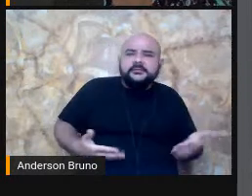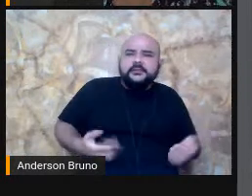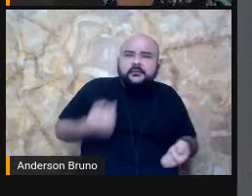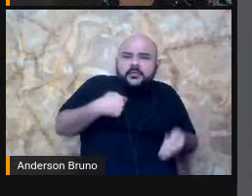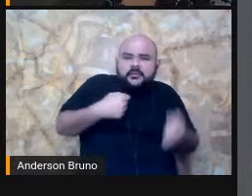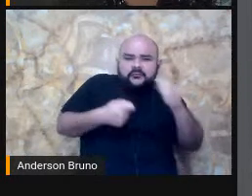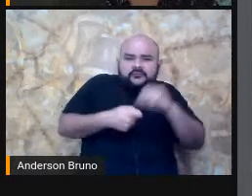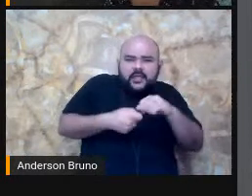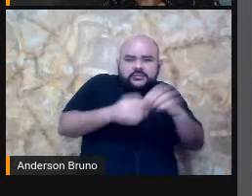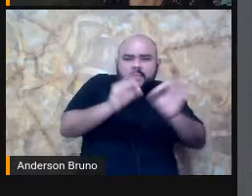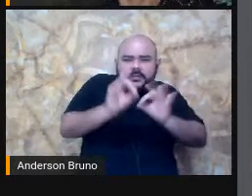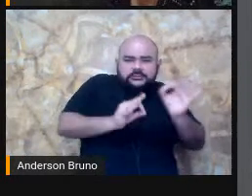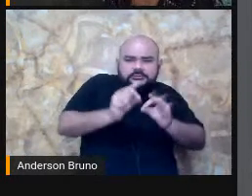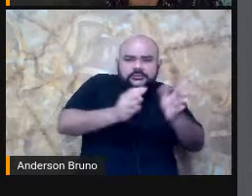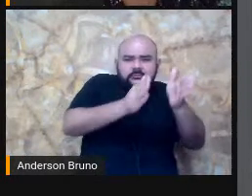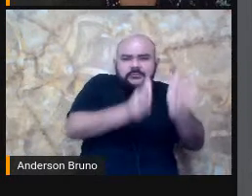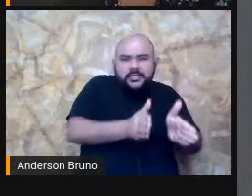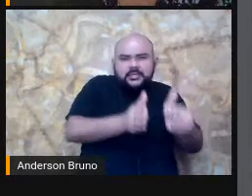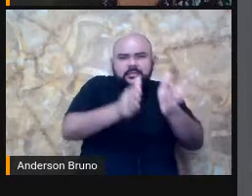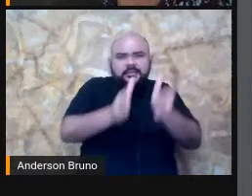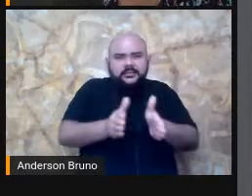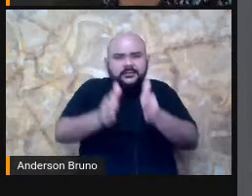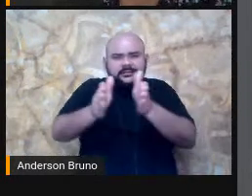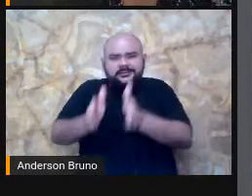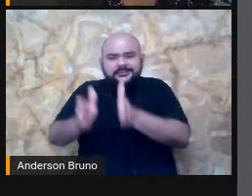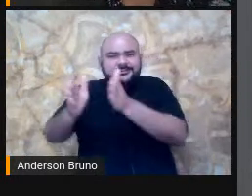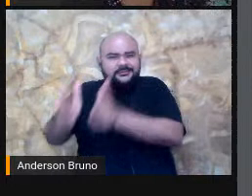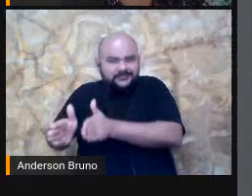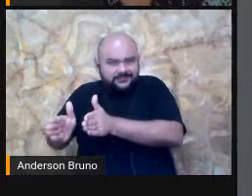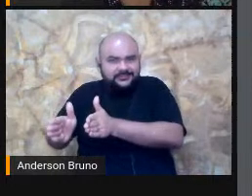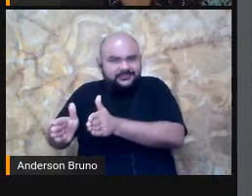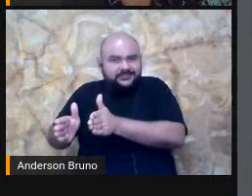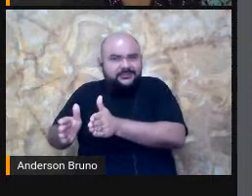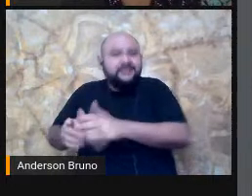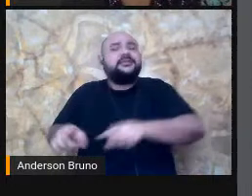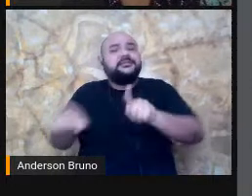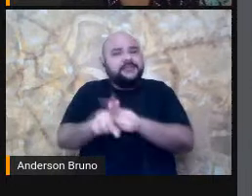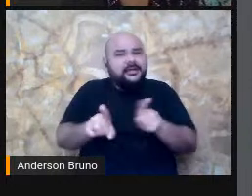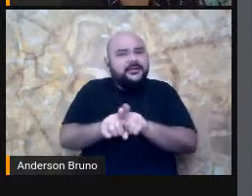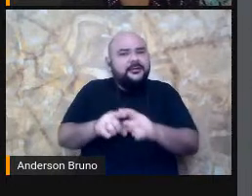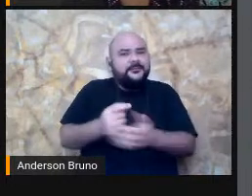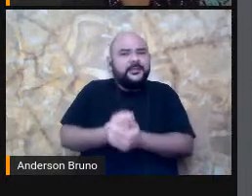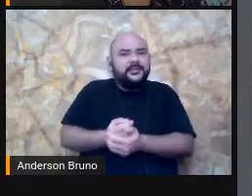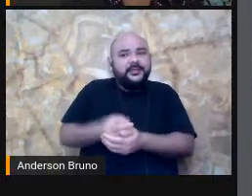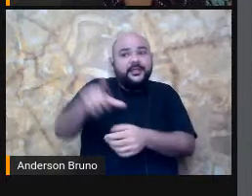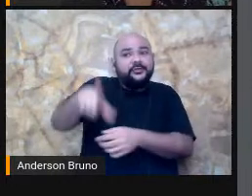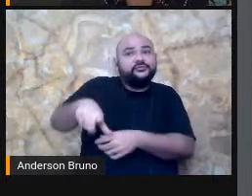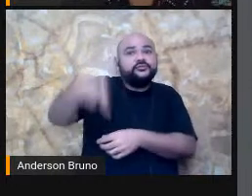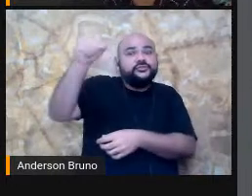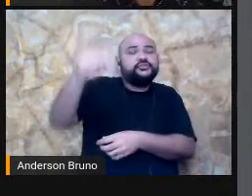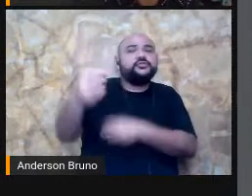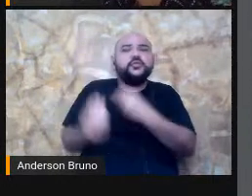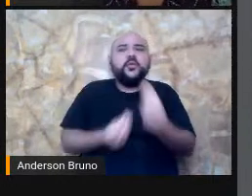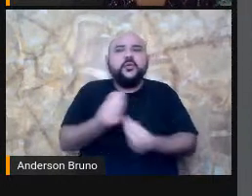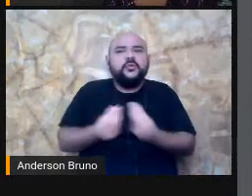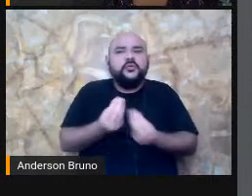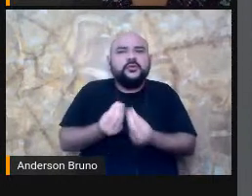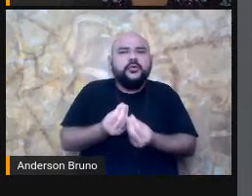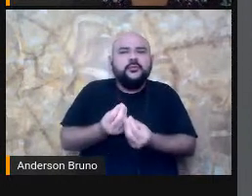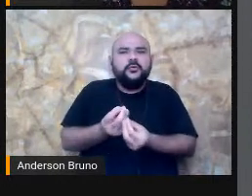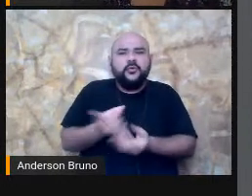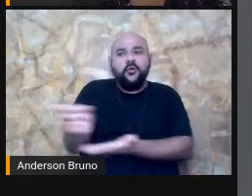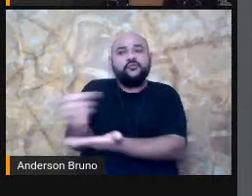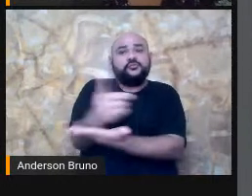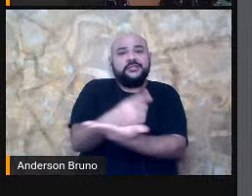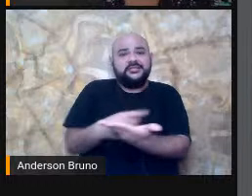Né? Depois Eu escolho O designer Dessa prancha Tá? A partir